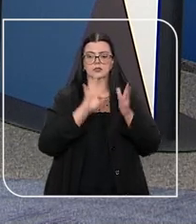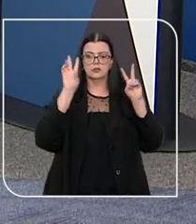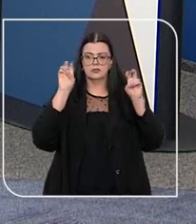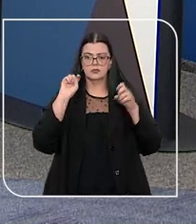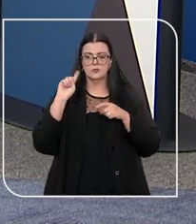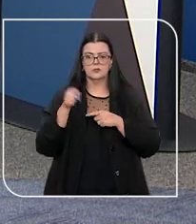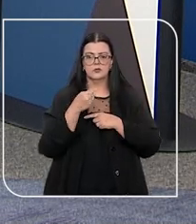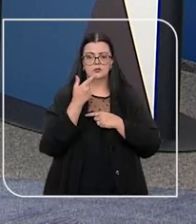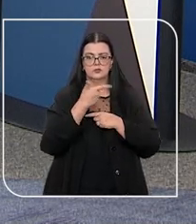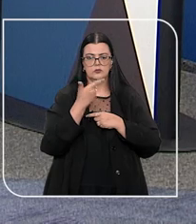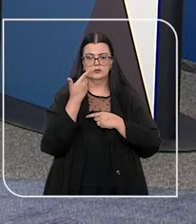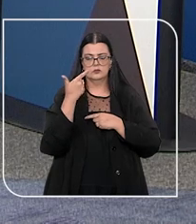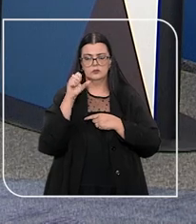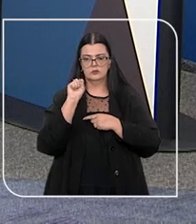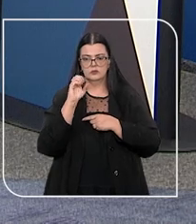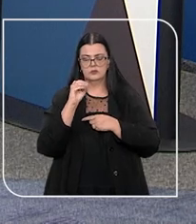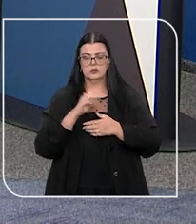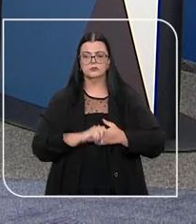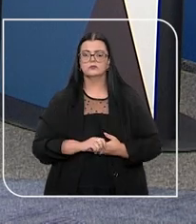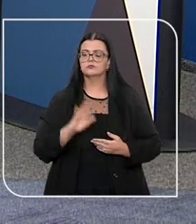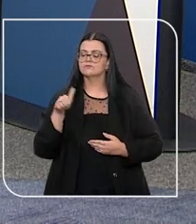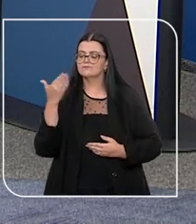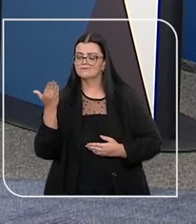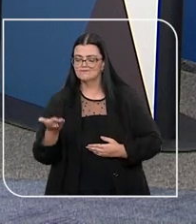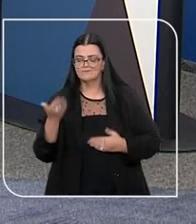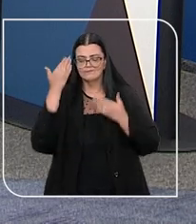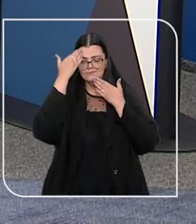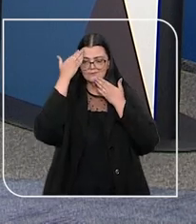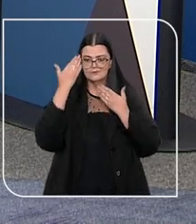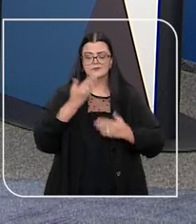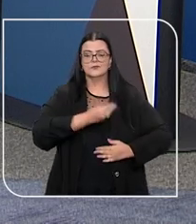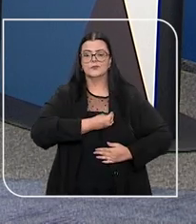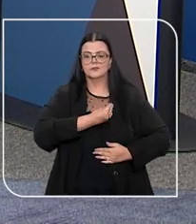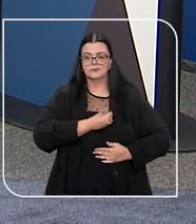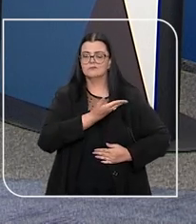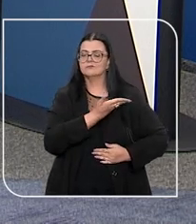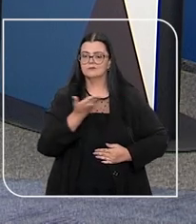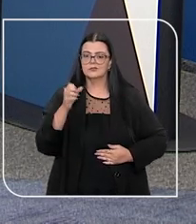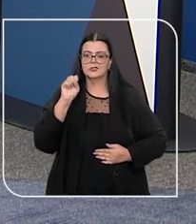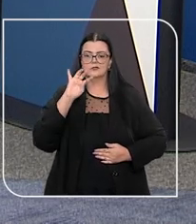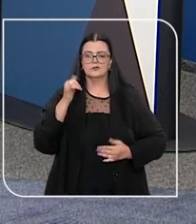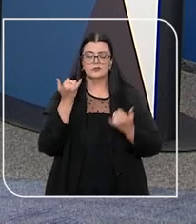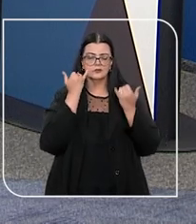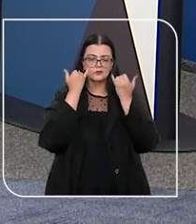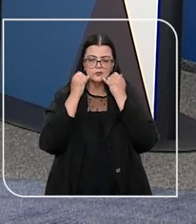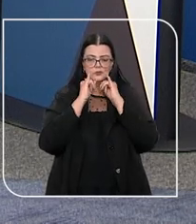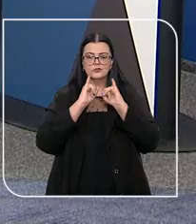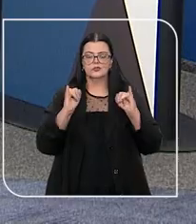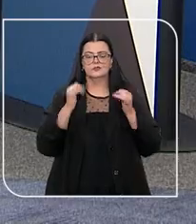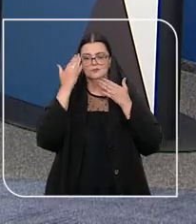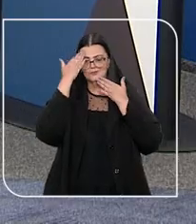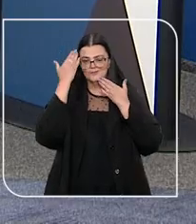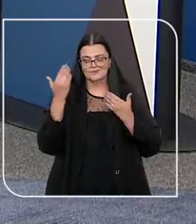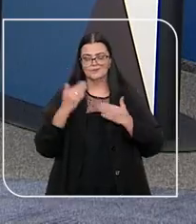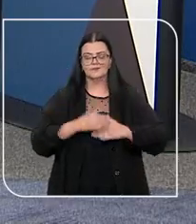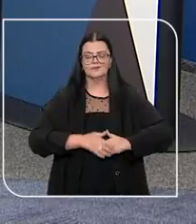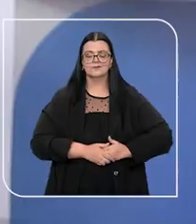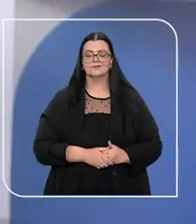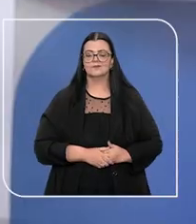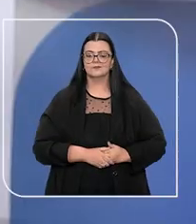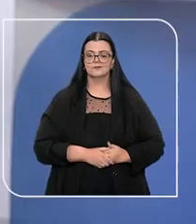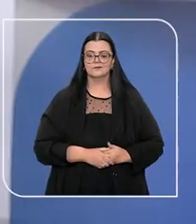tema 1280. Samanta, muito obrigada pela sua participação aqui no STJ Notícias. Imagina, eu que agradeço.